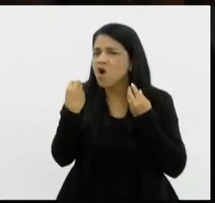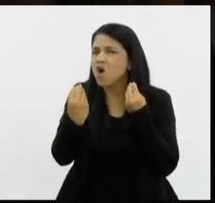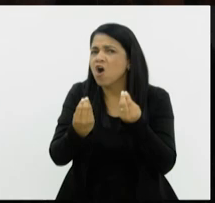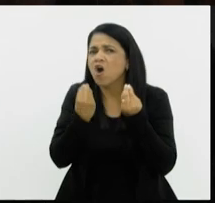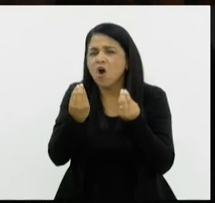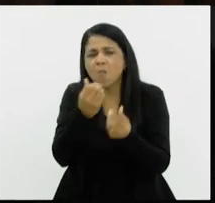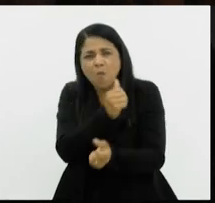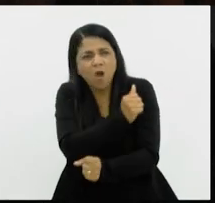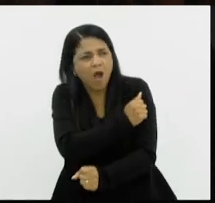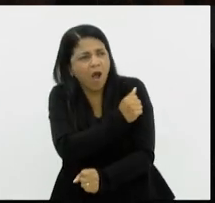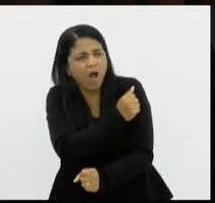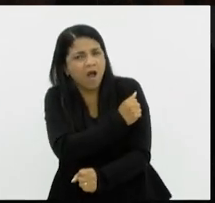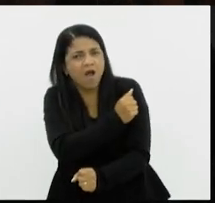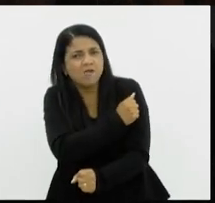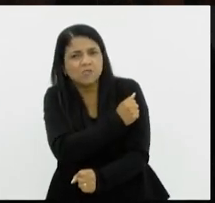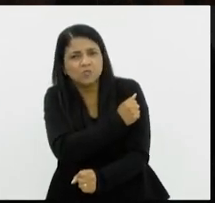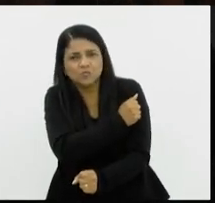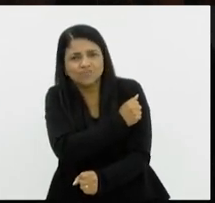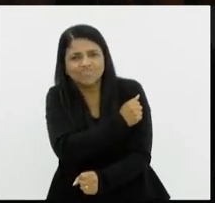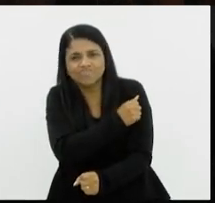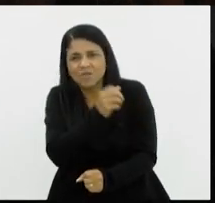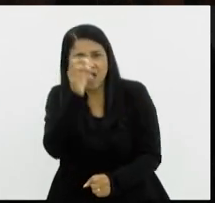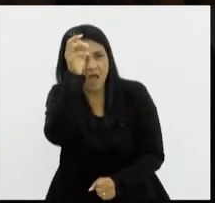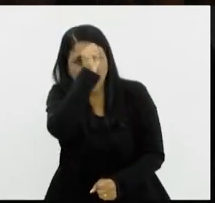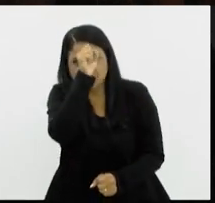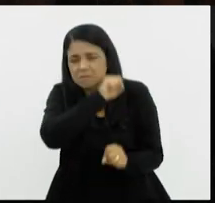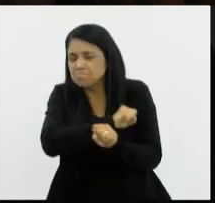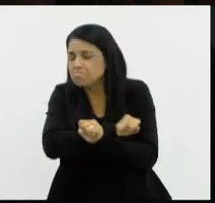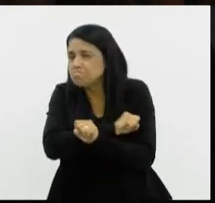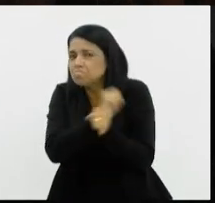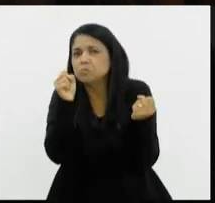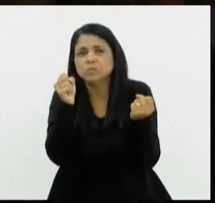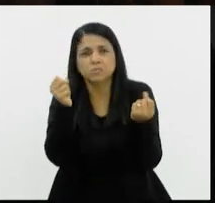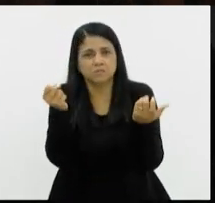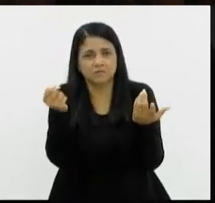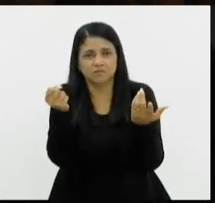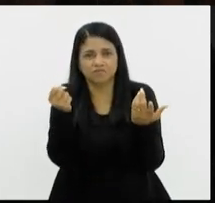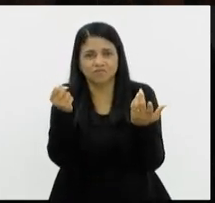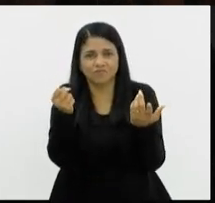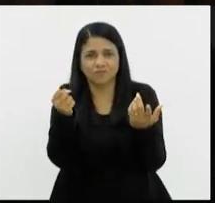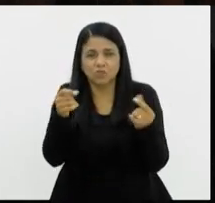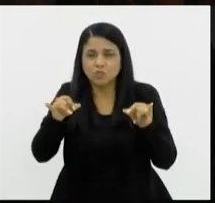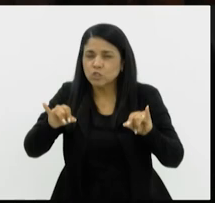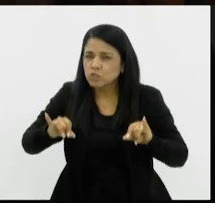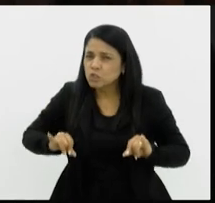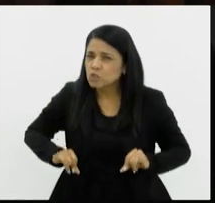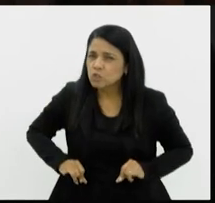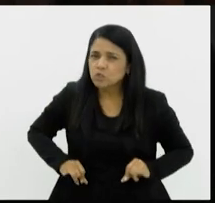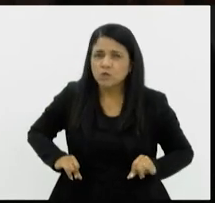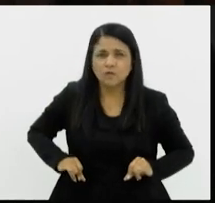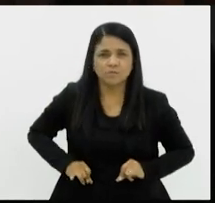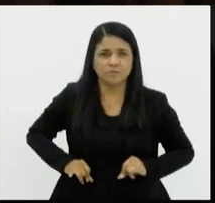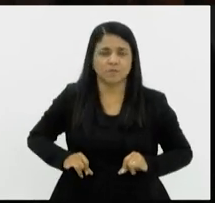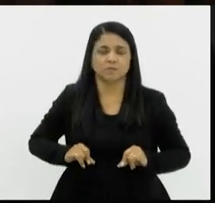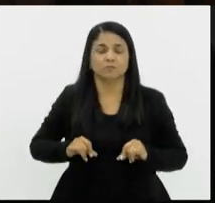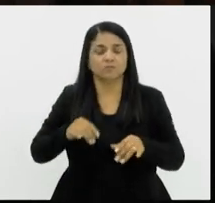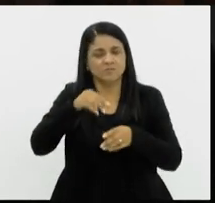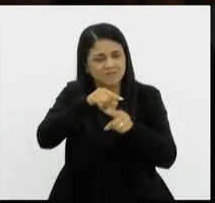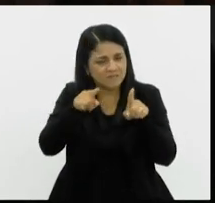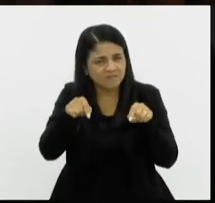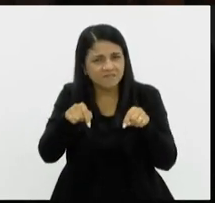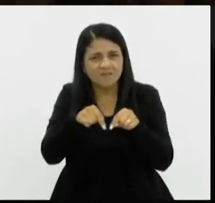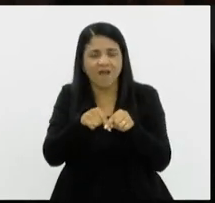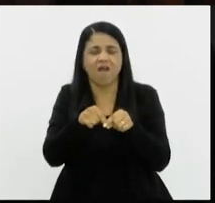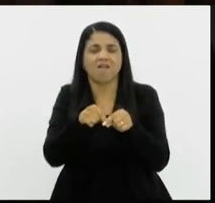aluno, nenhuma aluna aprender dentro da sala de aula com esse sofrimento que vem acontecendo junto algumas